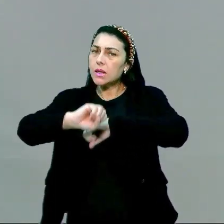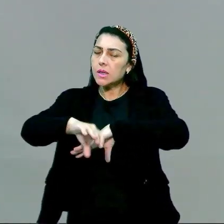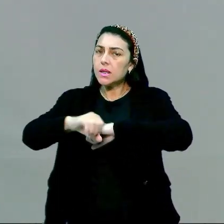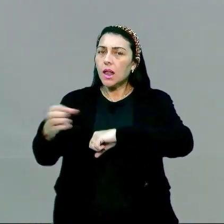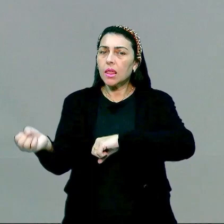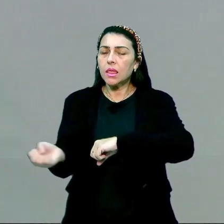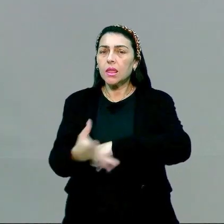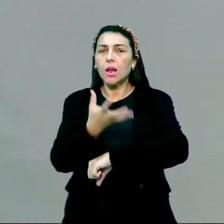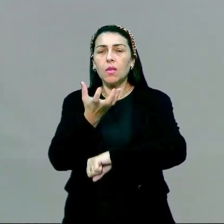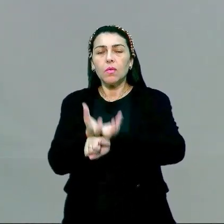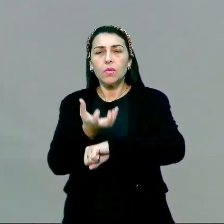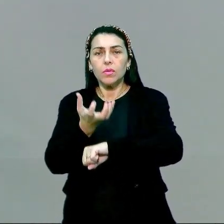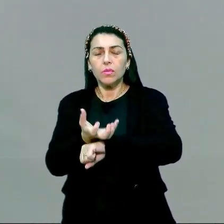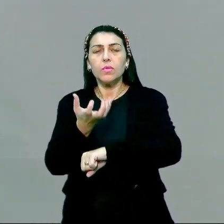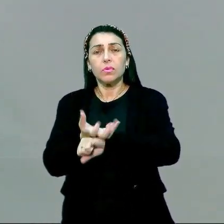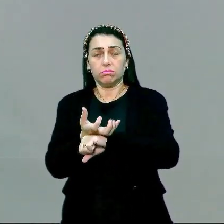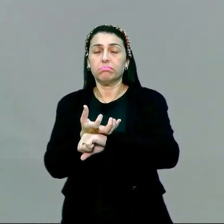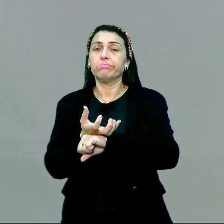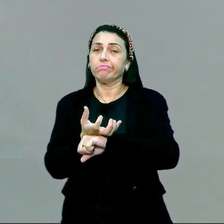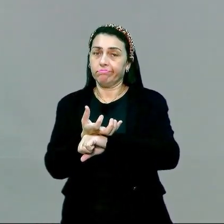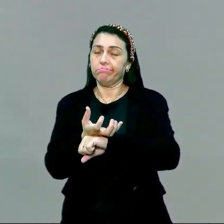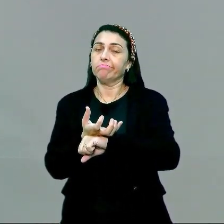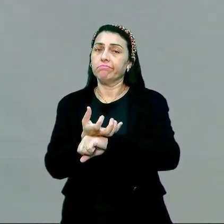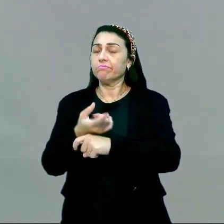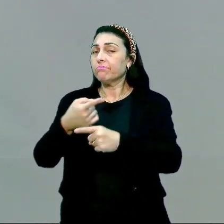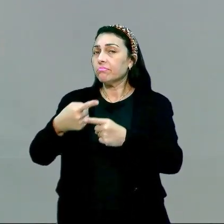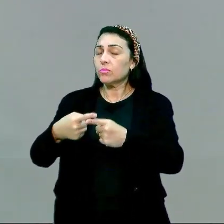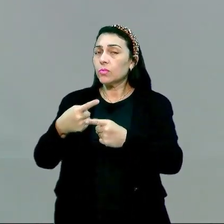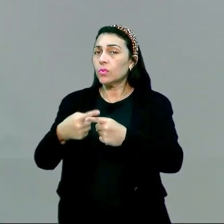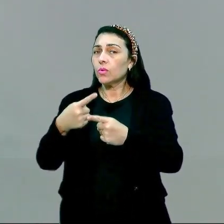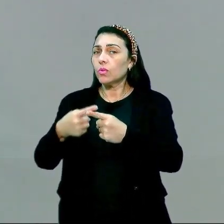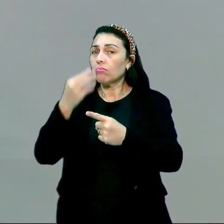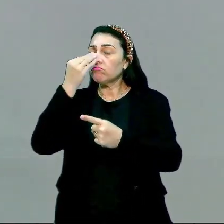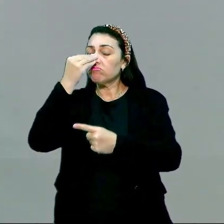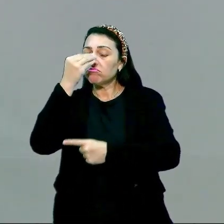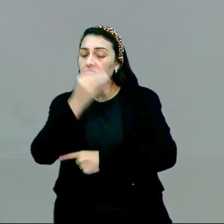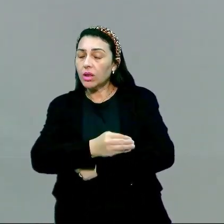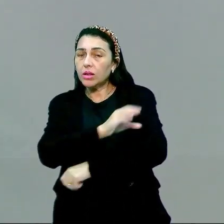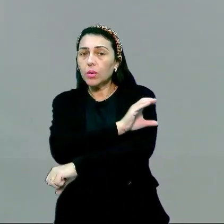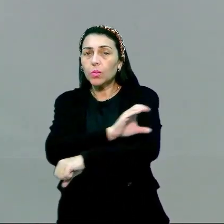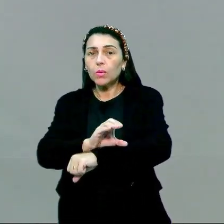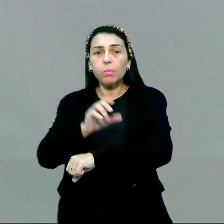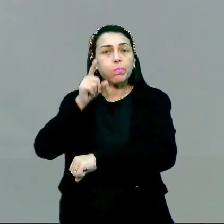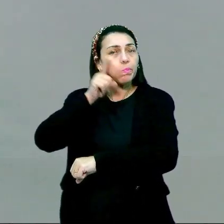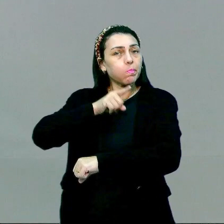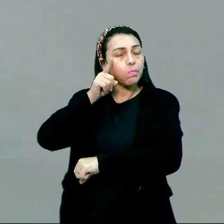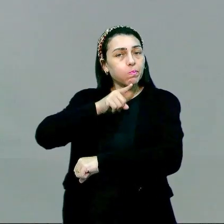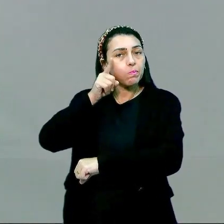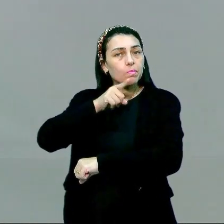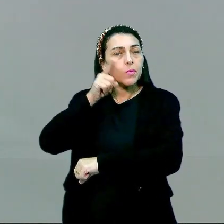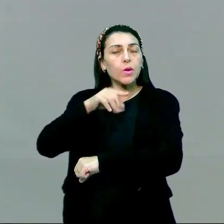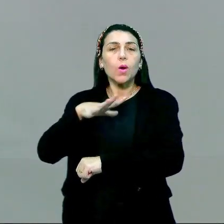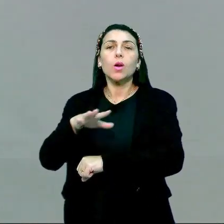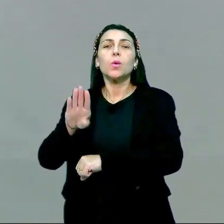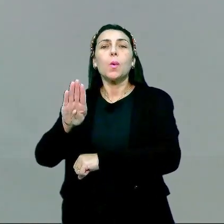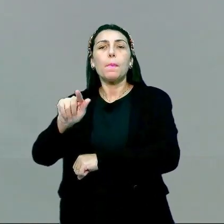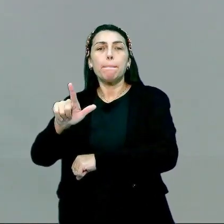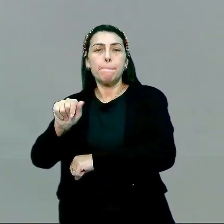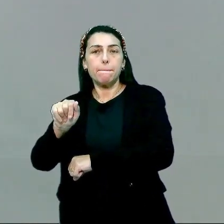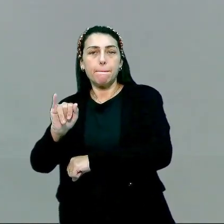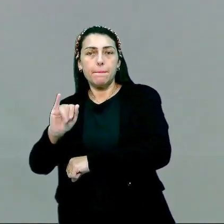disciplina, né, esse novo componente curricular, por conta da rejeição da cultura do americano, né? Que curte mais o black,